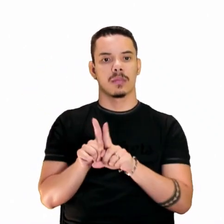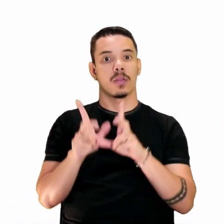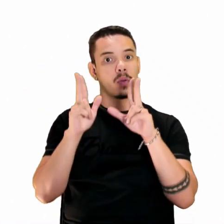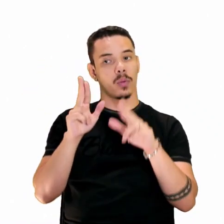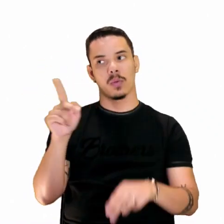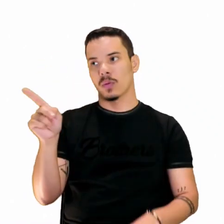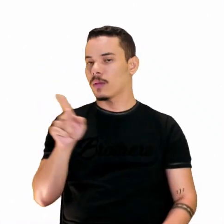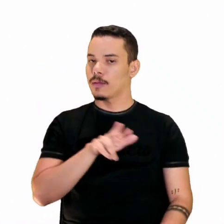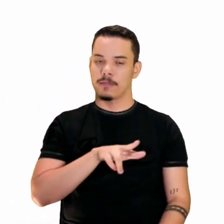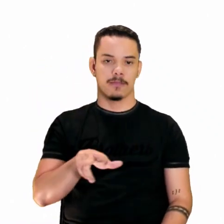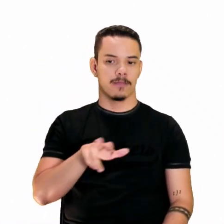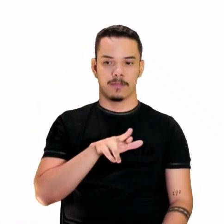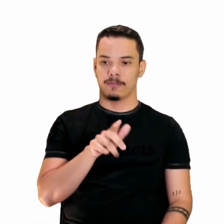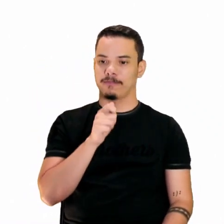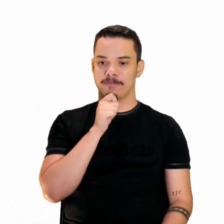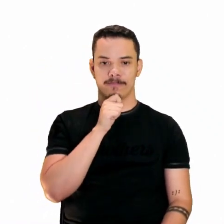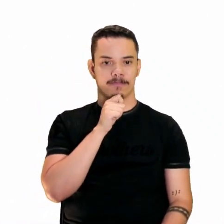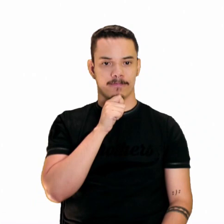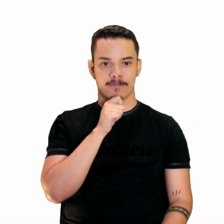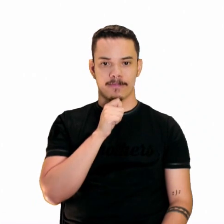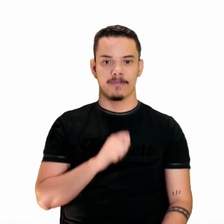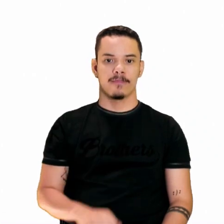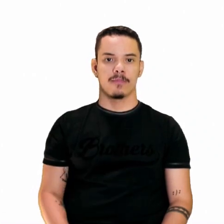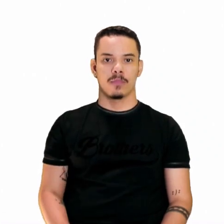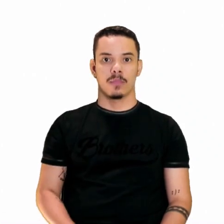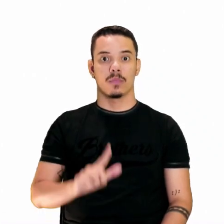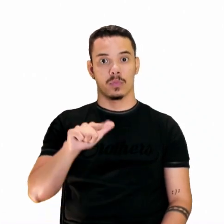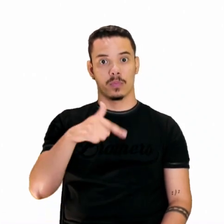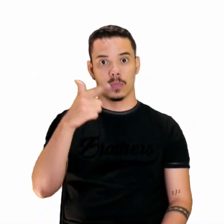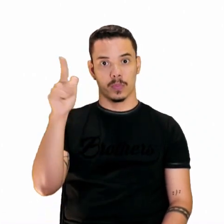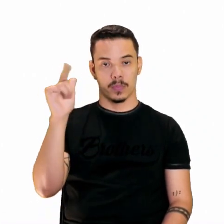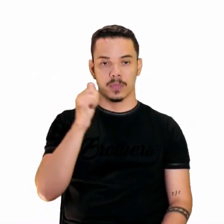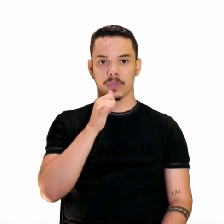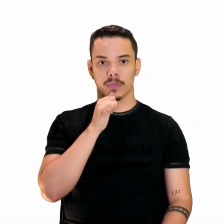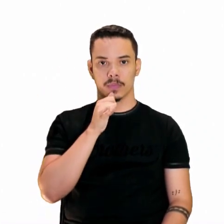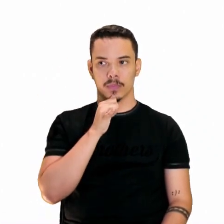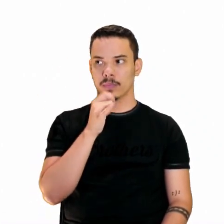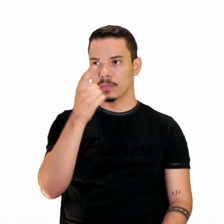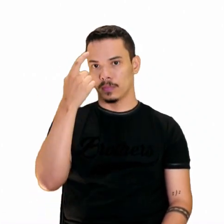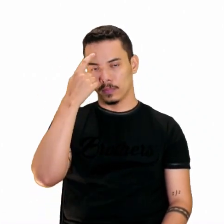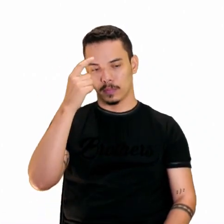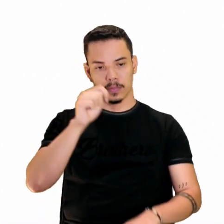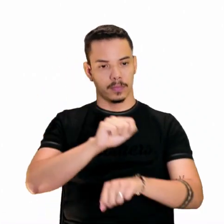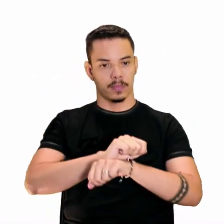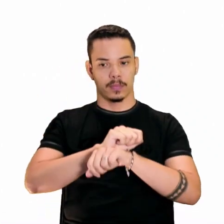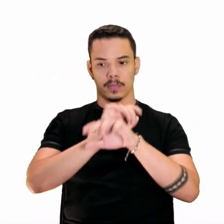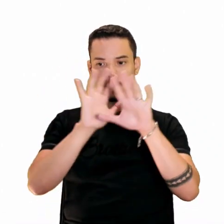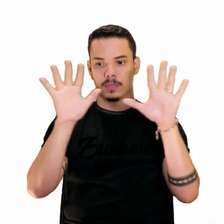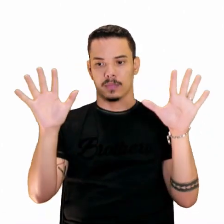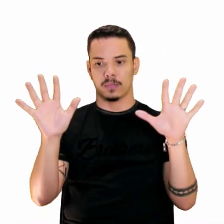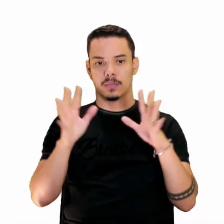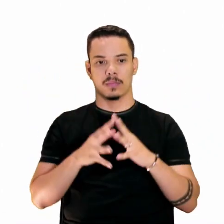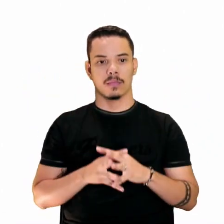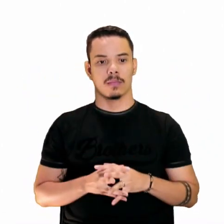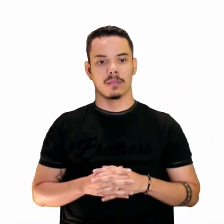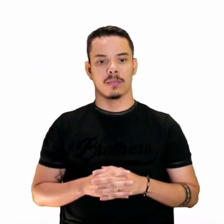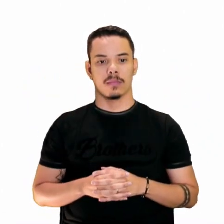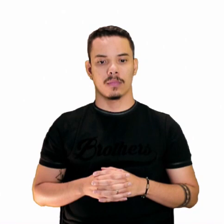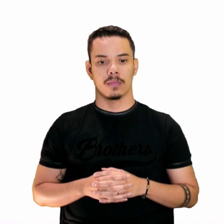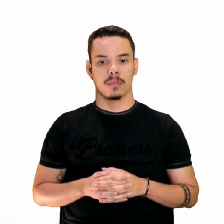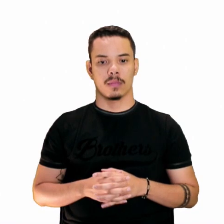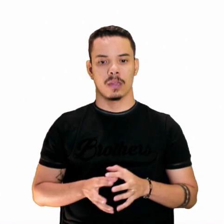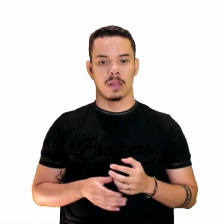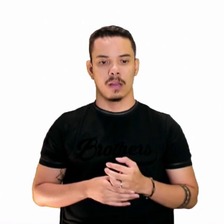gorjeiam como lá. Aqui, outro exemplo, tá? Para deixar bem tranquilo para você. Agora, um texto